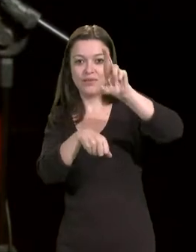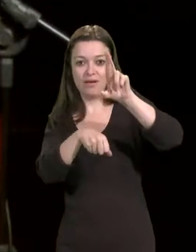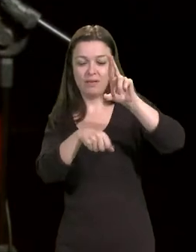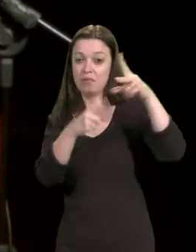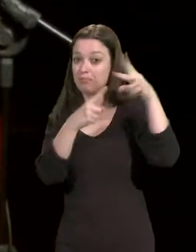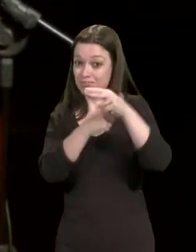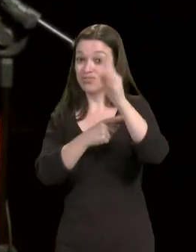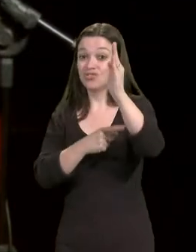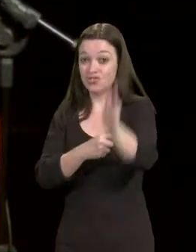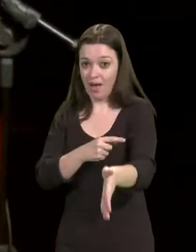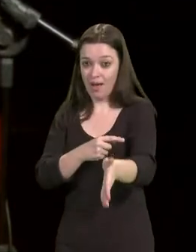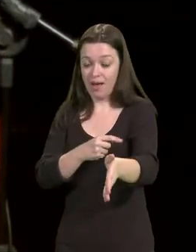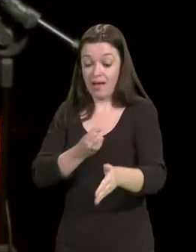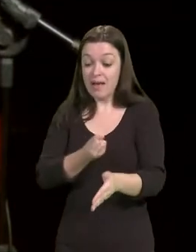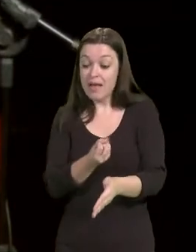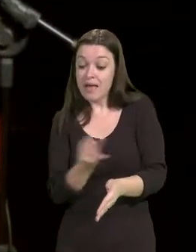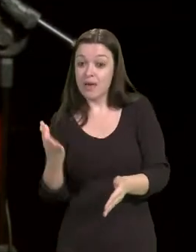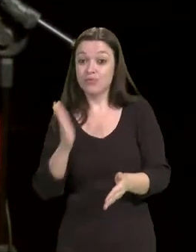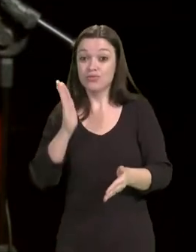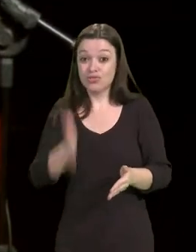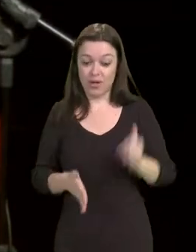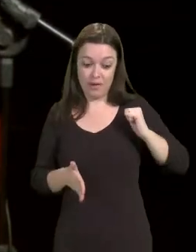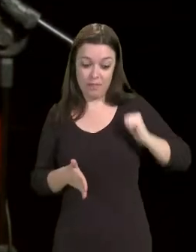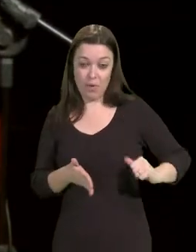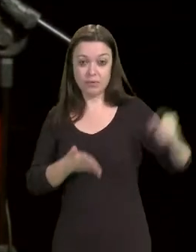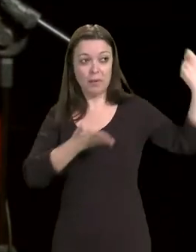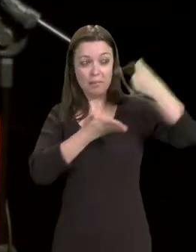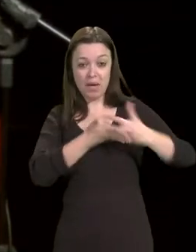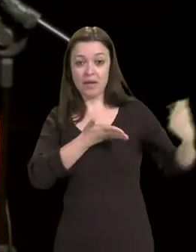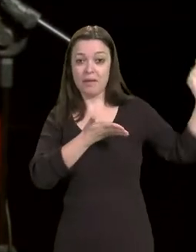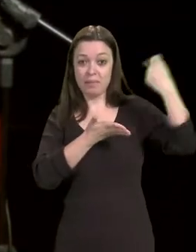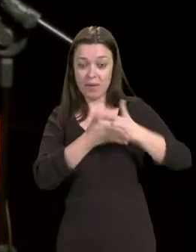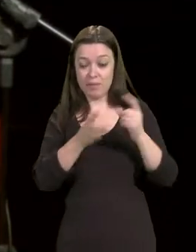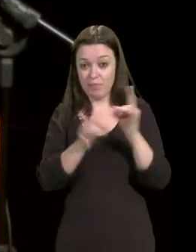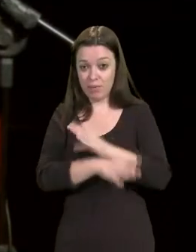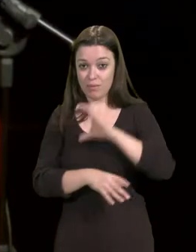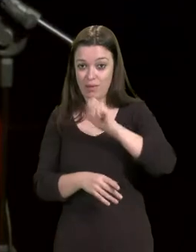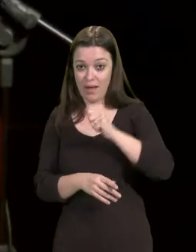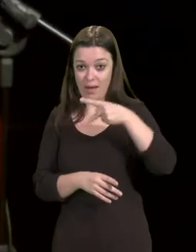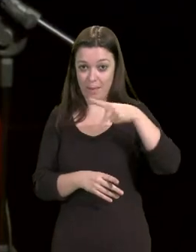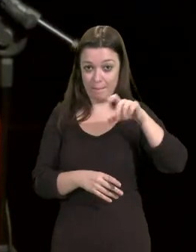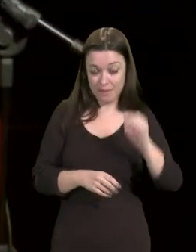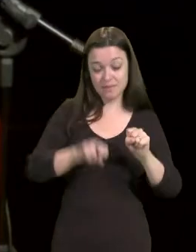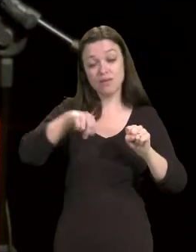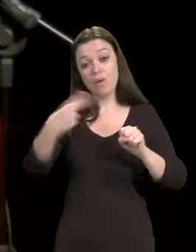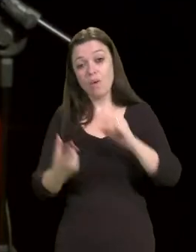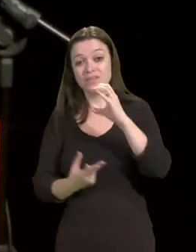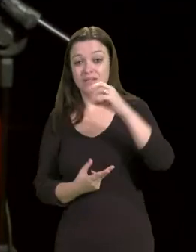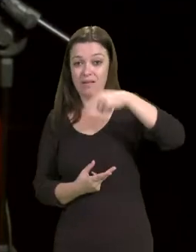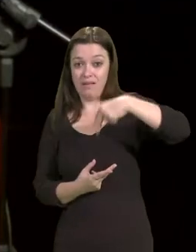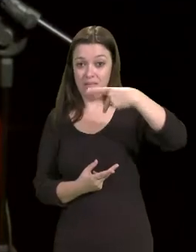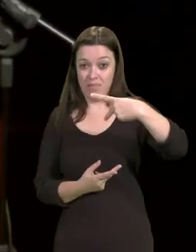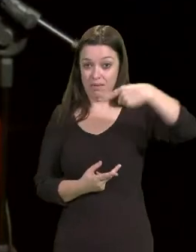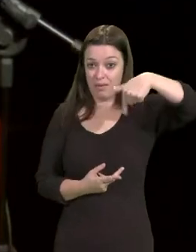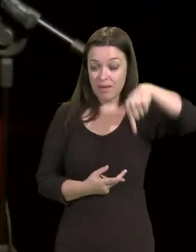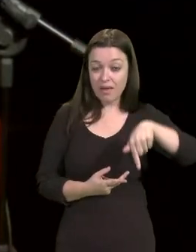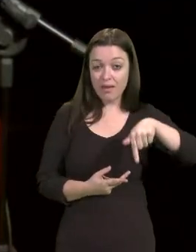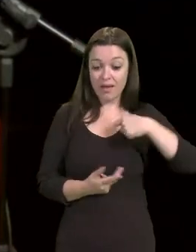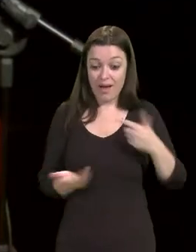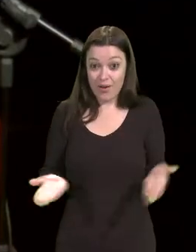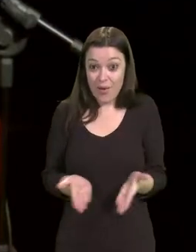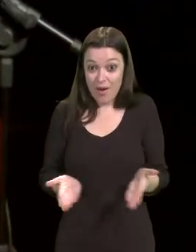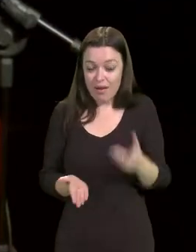E quem já possui a sua bolsa paga pelas agências CAPES ou CNPq, atualmente,